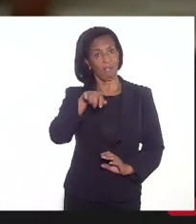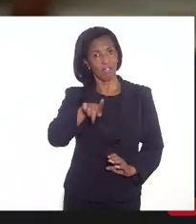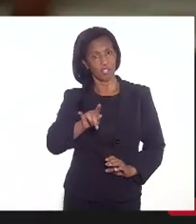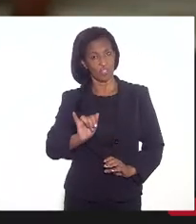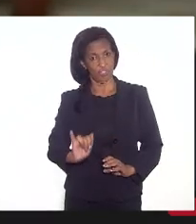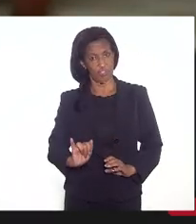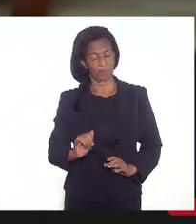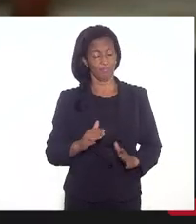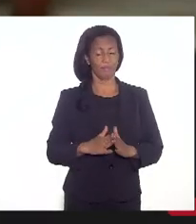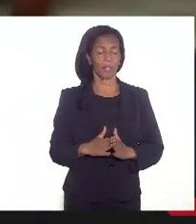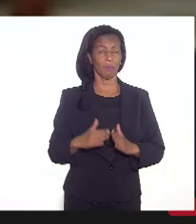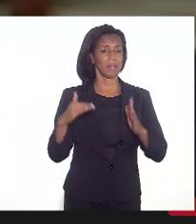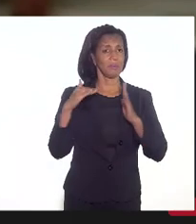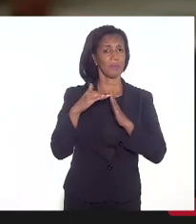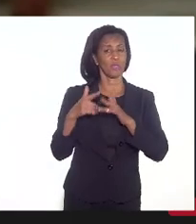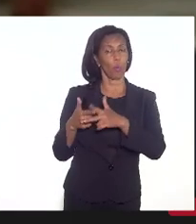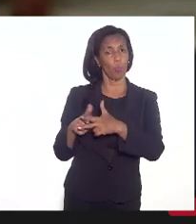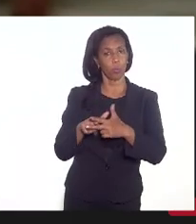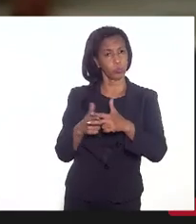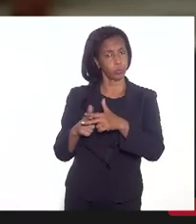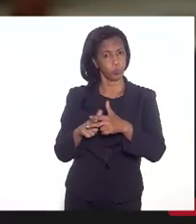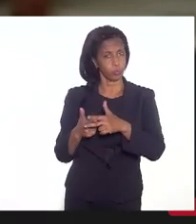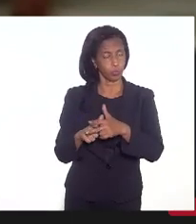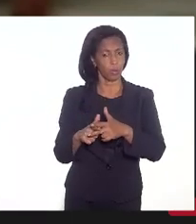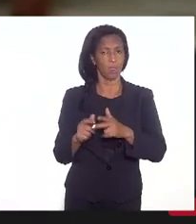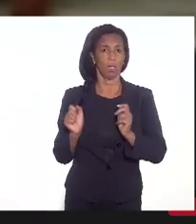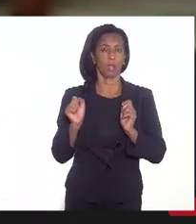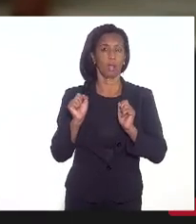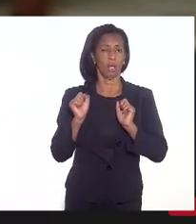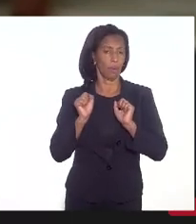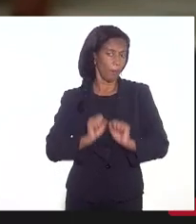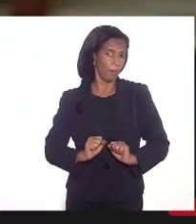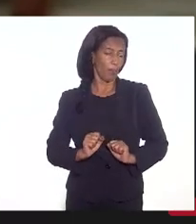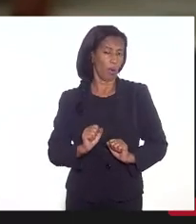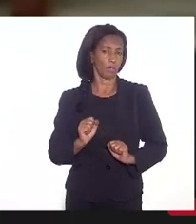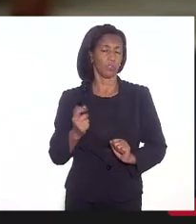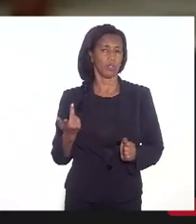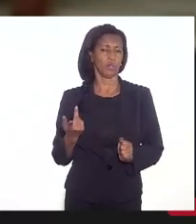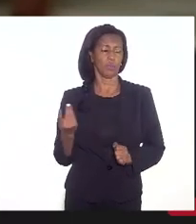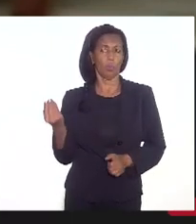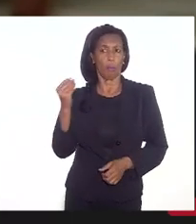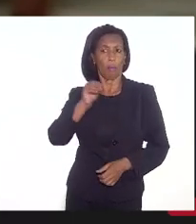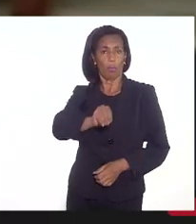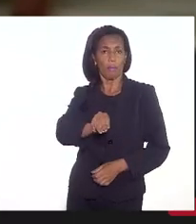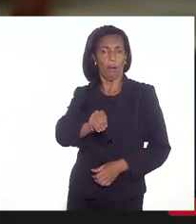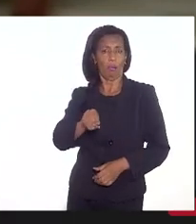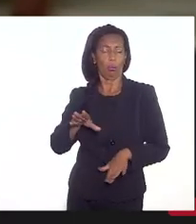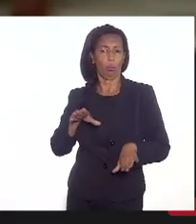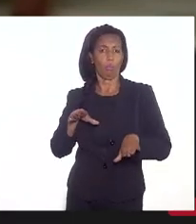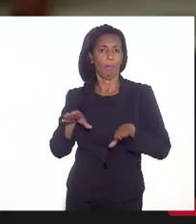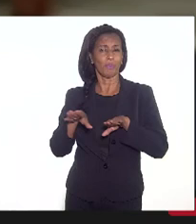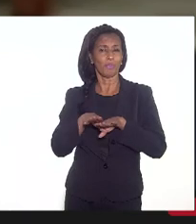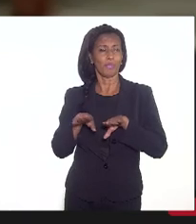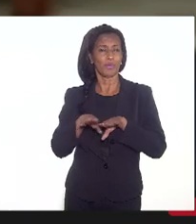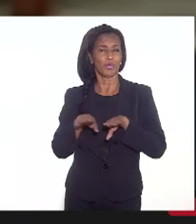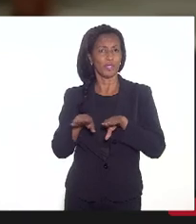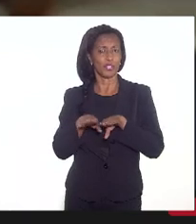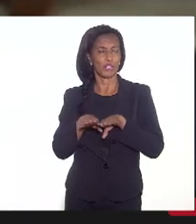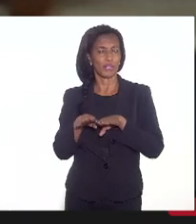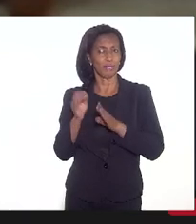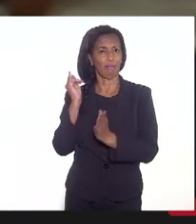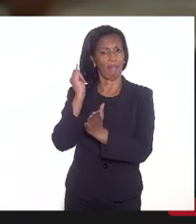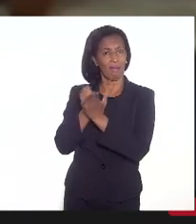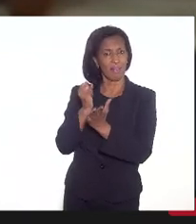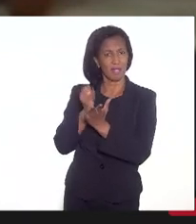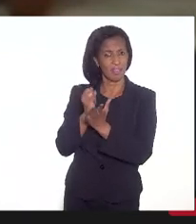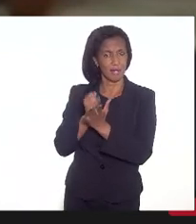Em medidas de ajuste, a gente pode eventualmente colocar como uma medida de ajuste na receita.